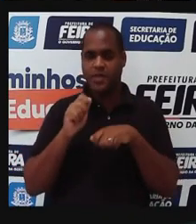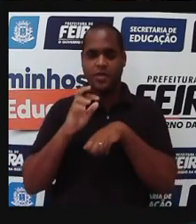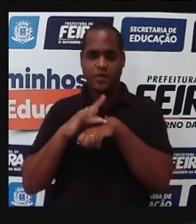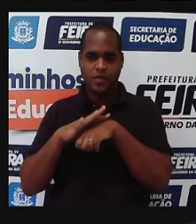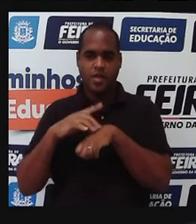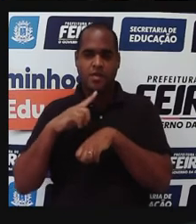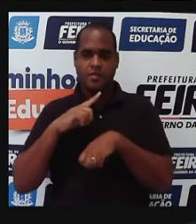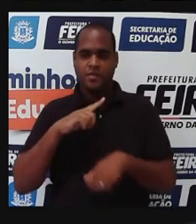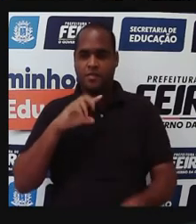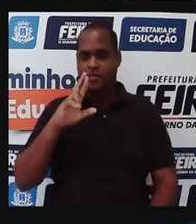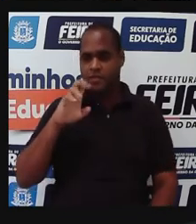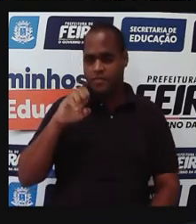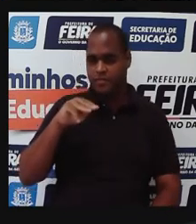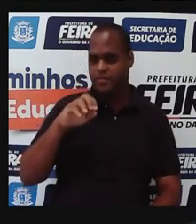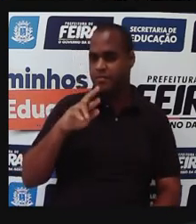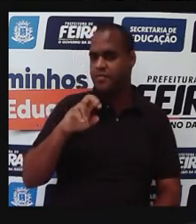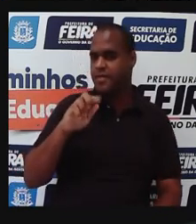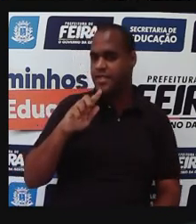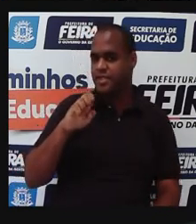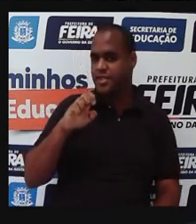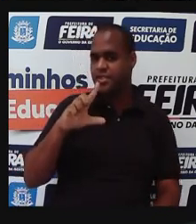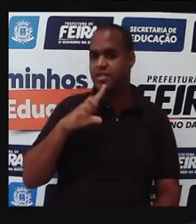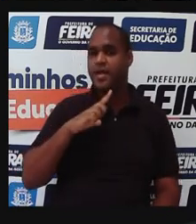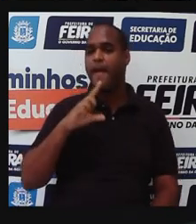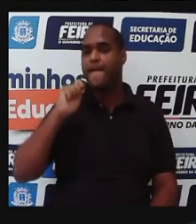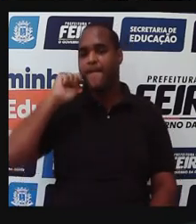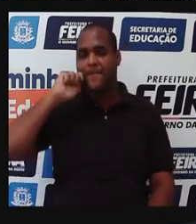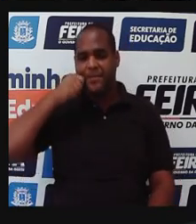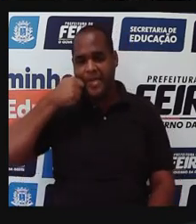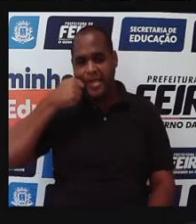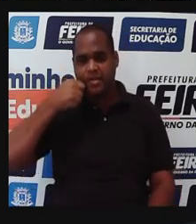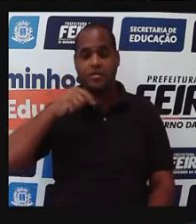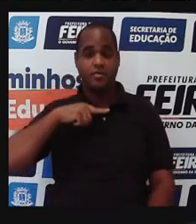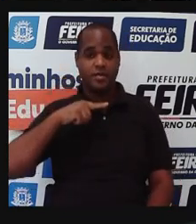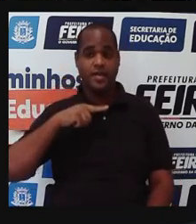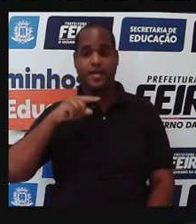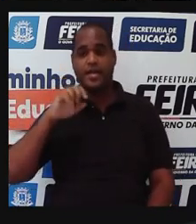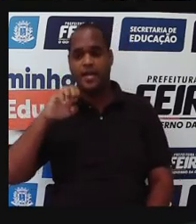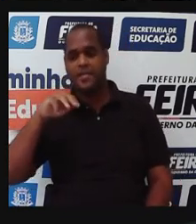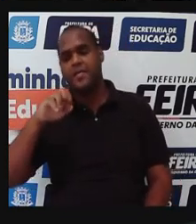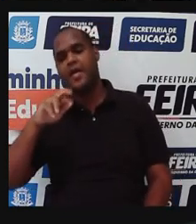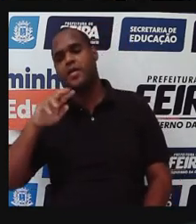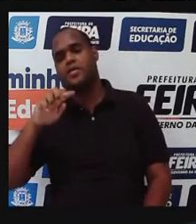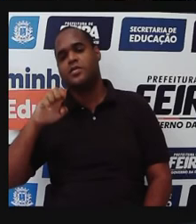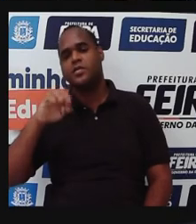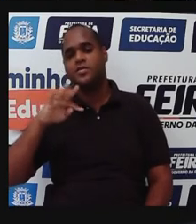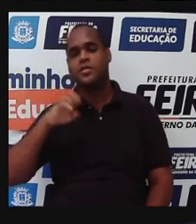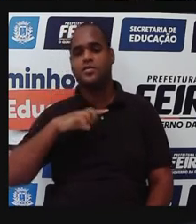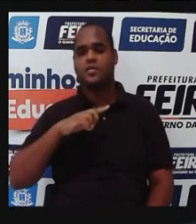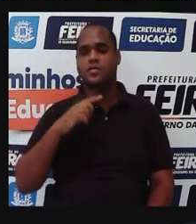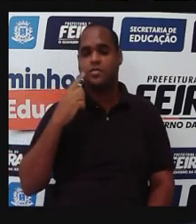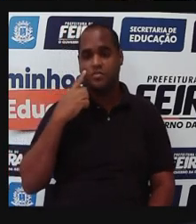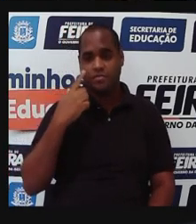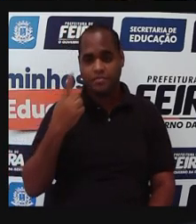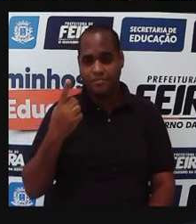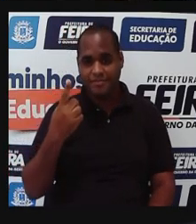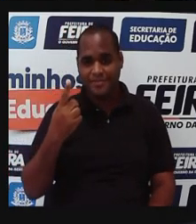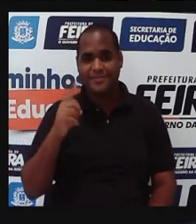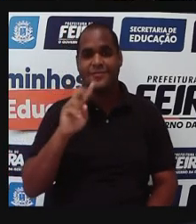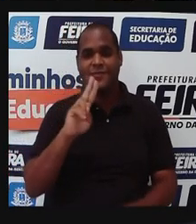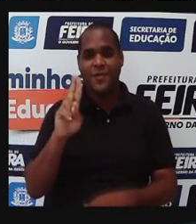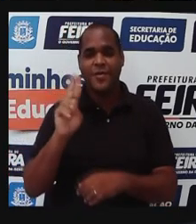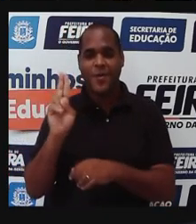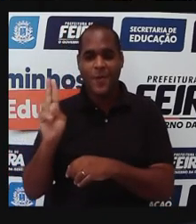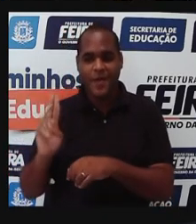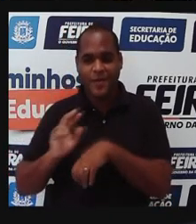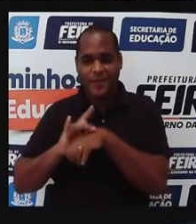reemergente e o que está em preto são as doenças emergentes, tá bom? Então, a gente tem a MES, a SARS,